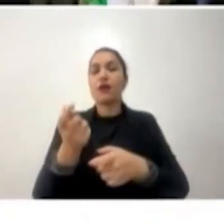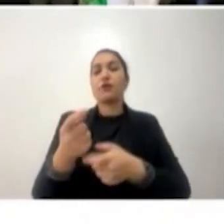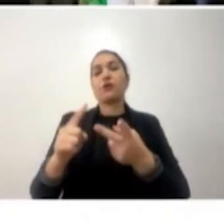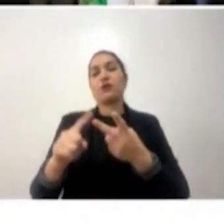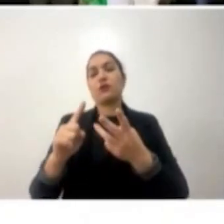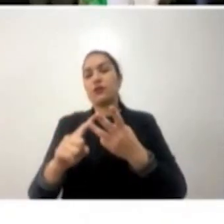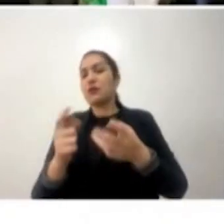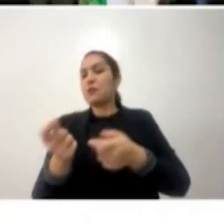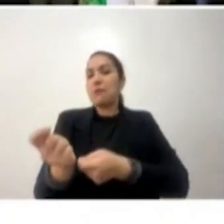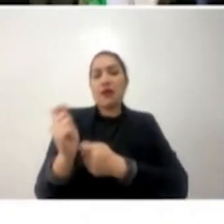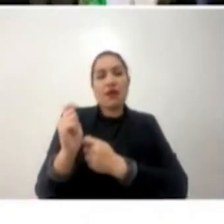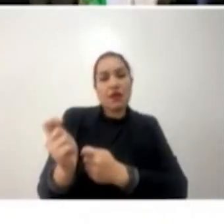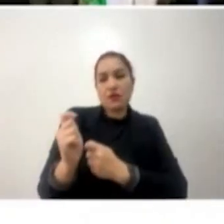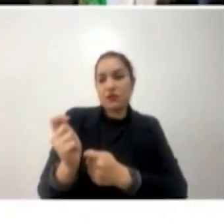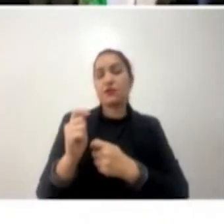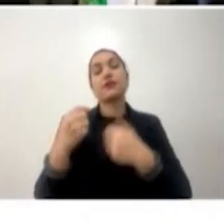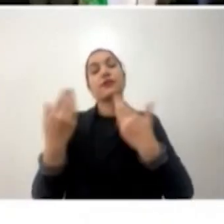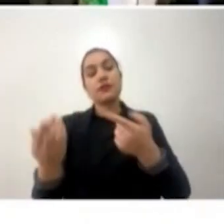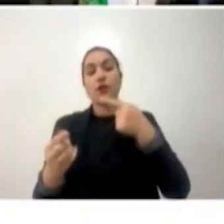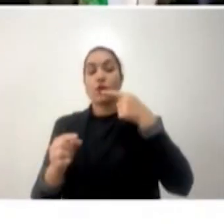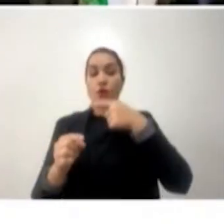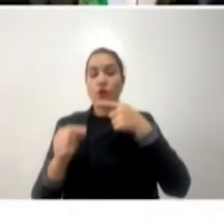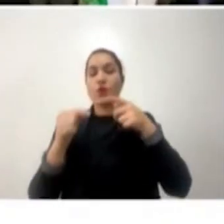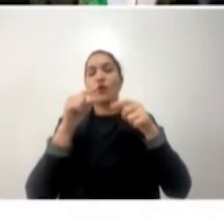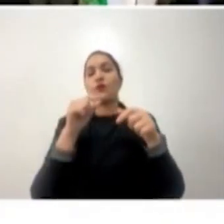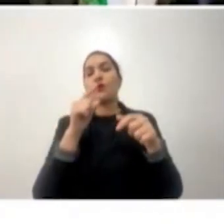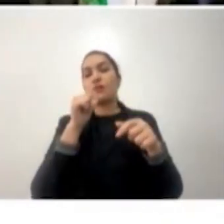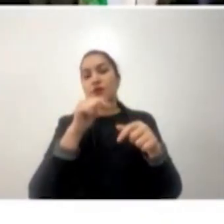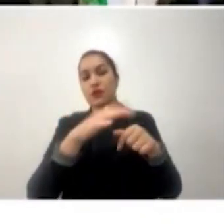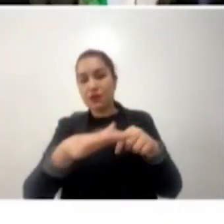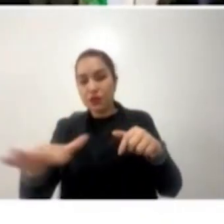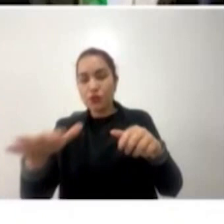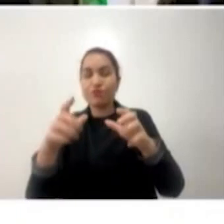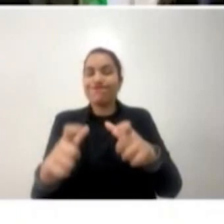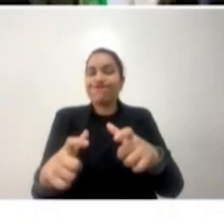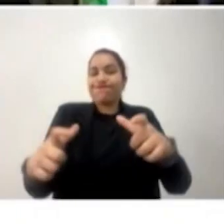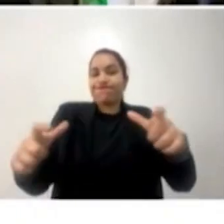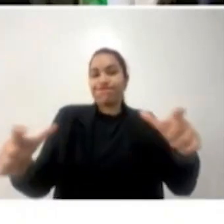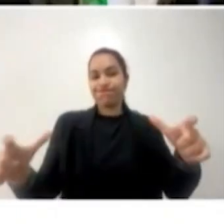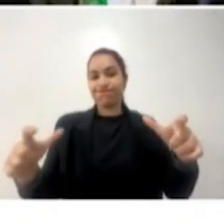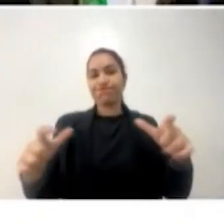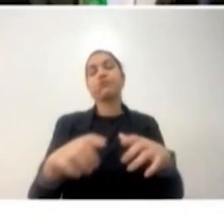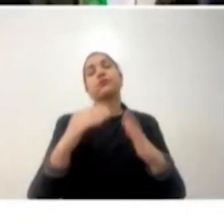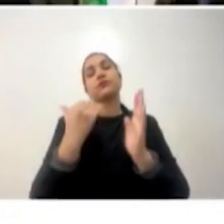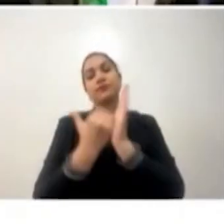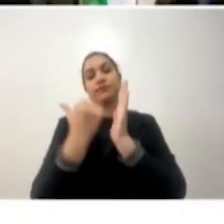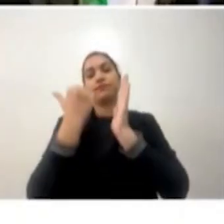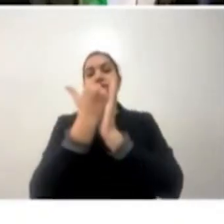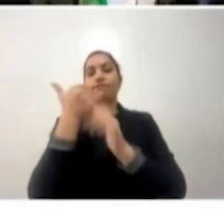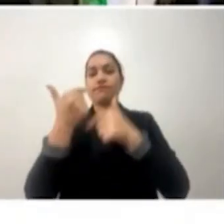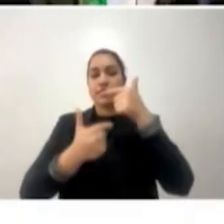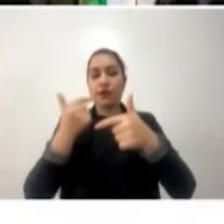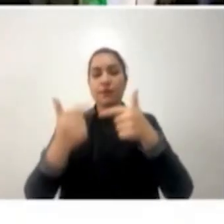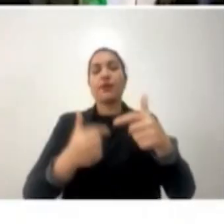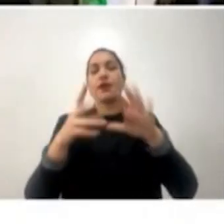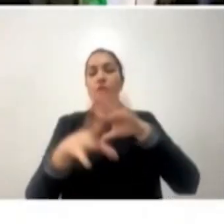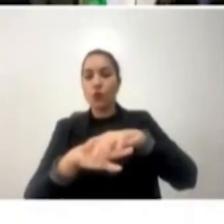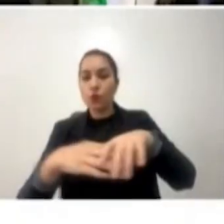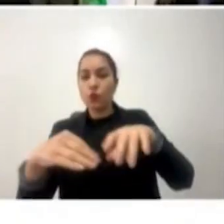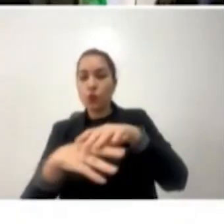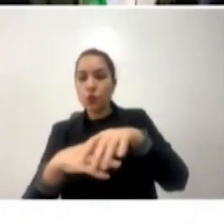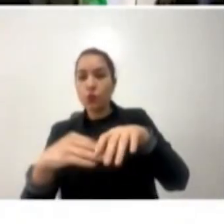são recursos hídricos que carecem de um estudo aprofundado e que a própria ação de desassoreamento de